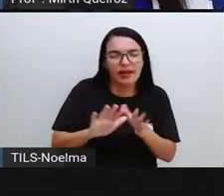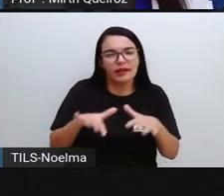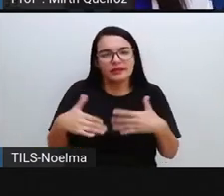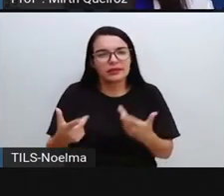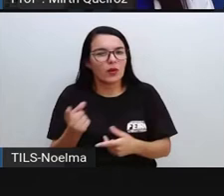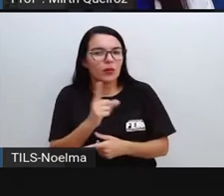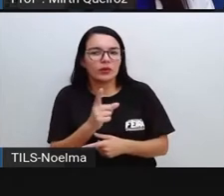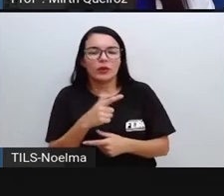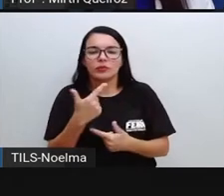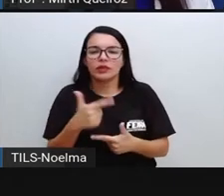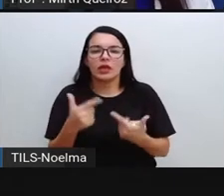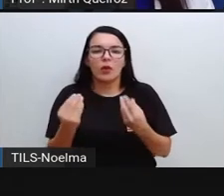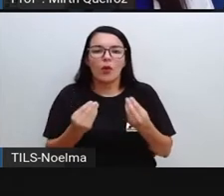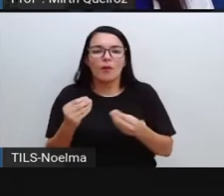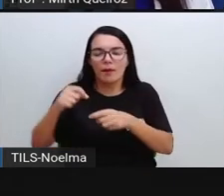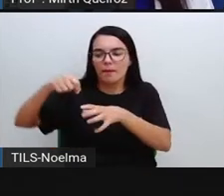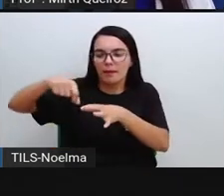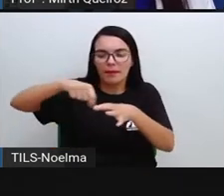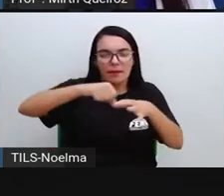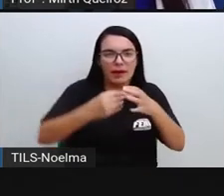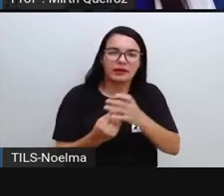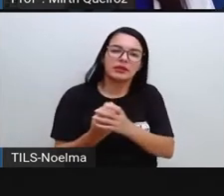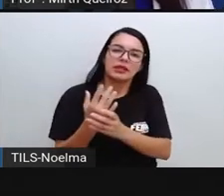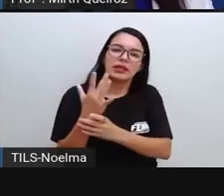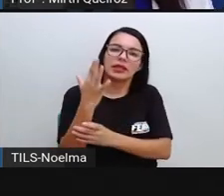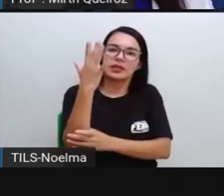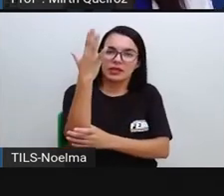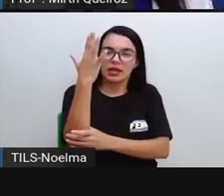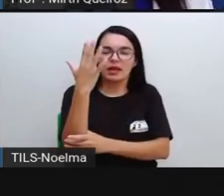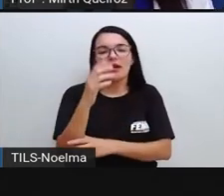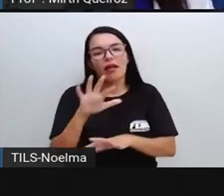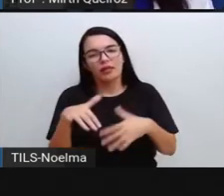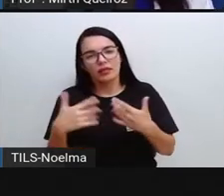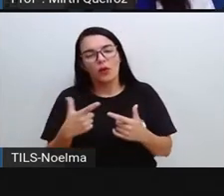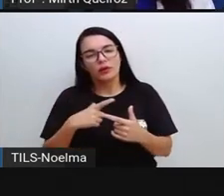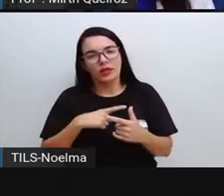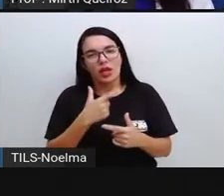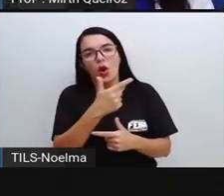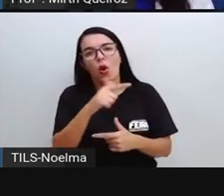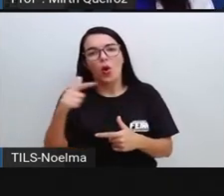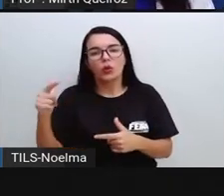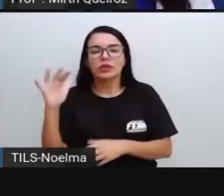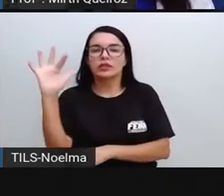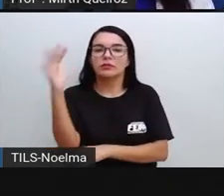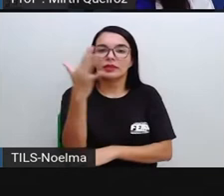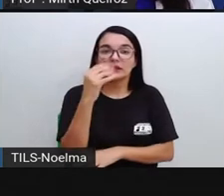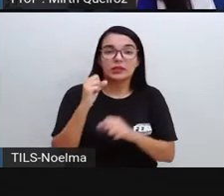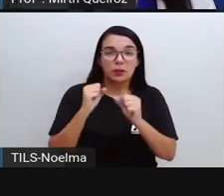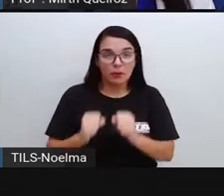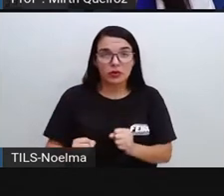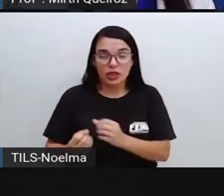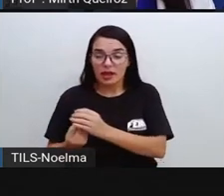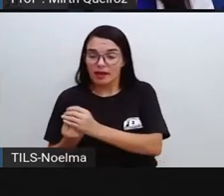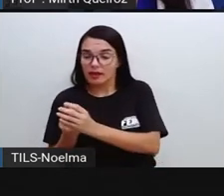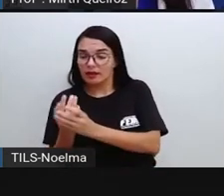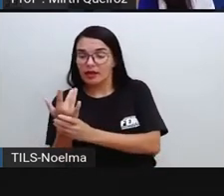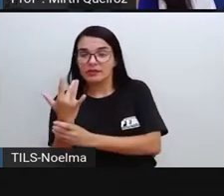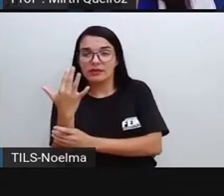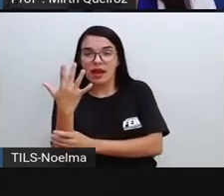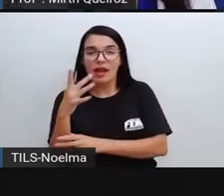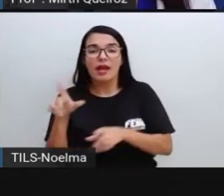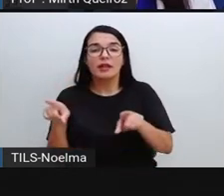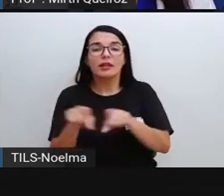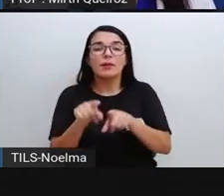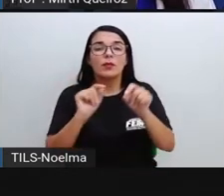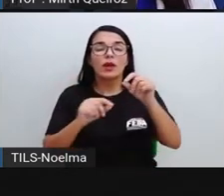Então, provavelmente, essa planta não vai se desenvolver, né? Já tem outro tipo de plantas que se desenvolvem em solos, em climas,